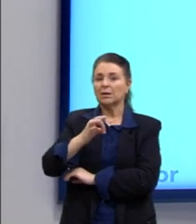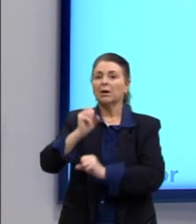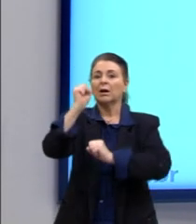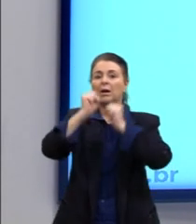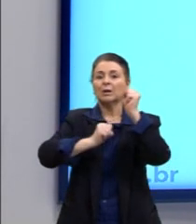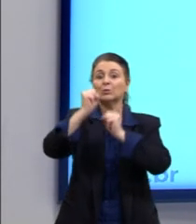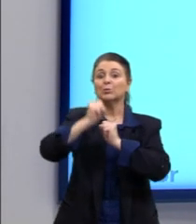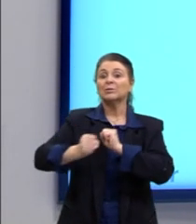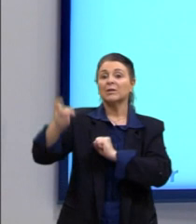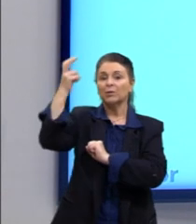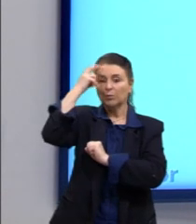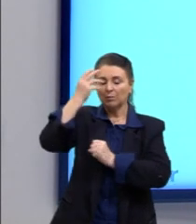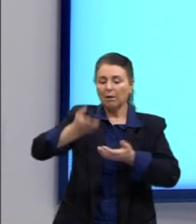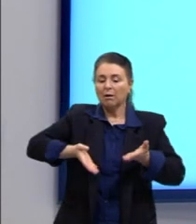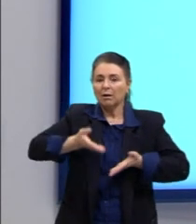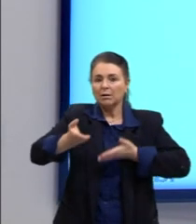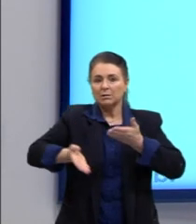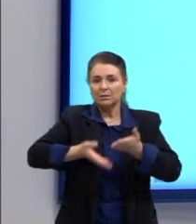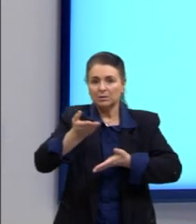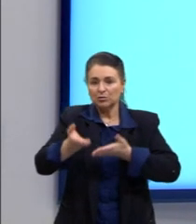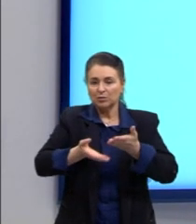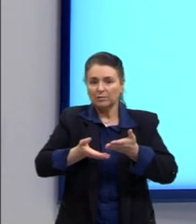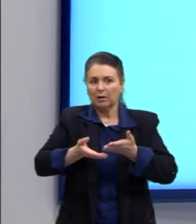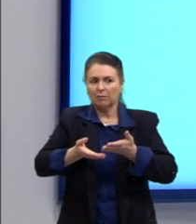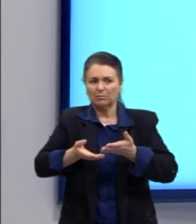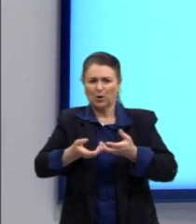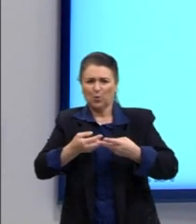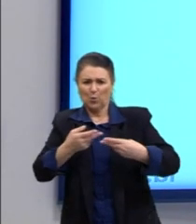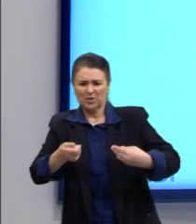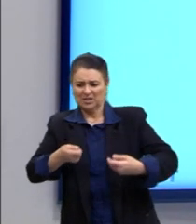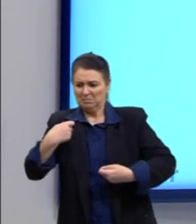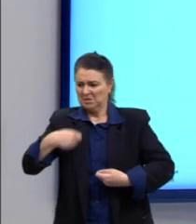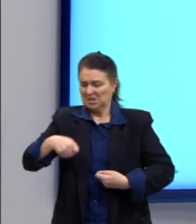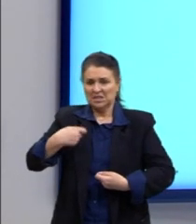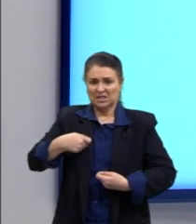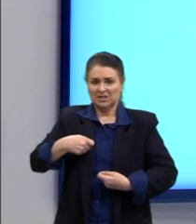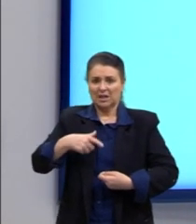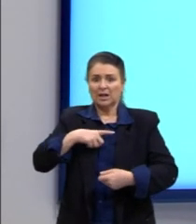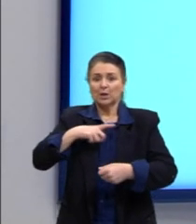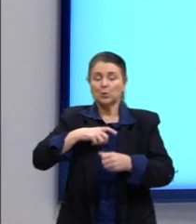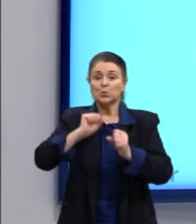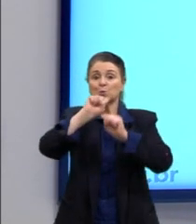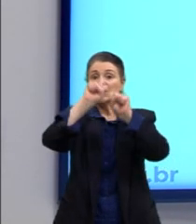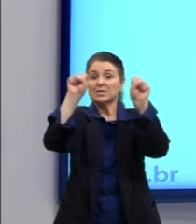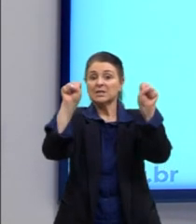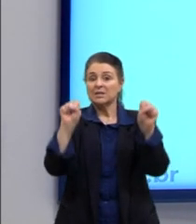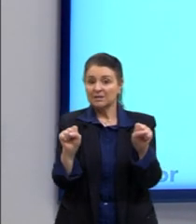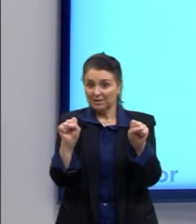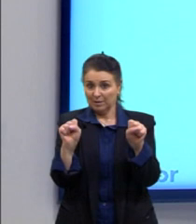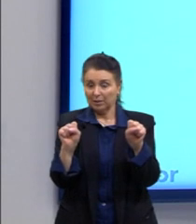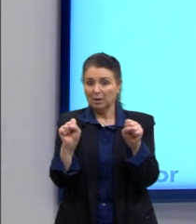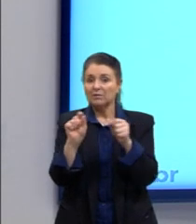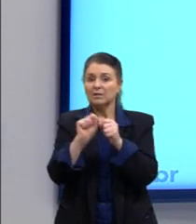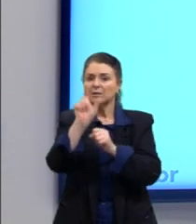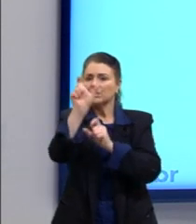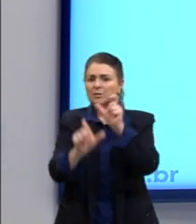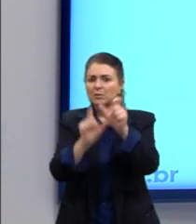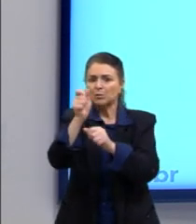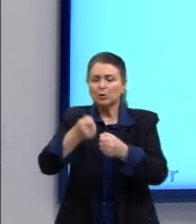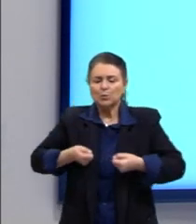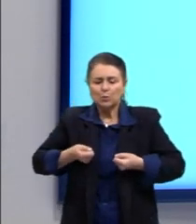indústria cultural incentiva necessidades próprias do sistema vigente, levando os indivíduos a praticar o consumo